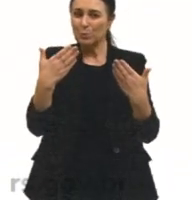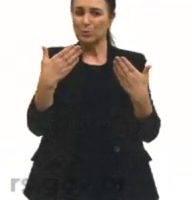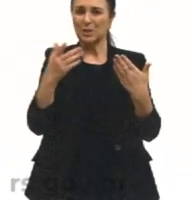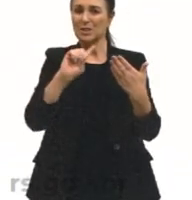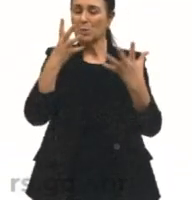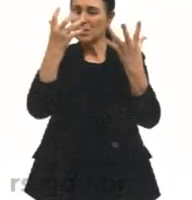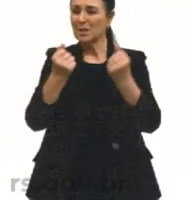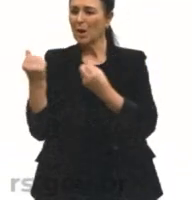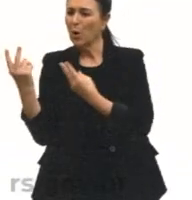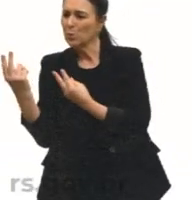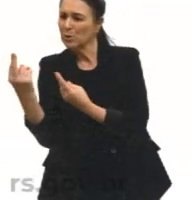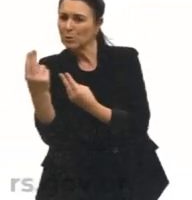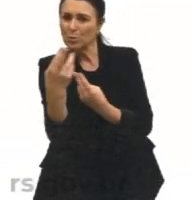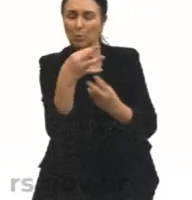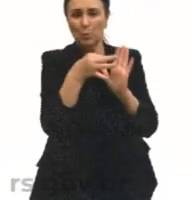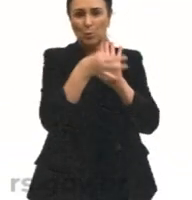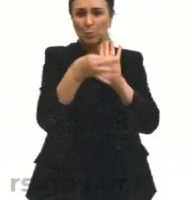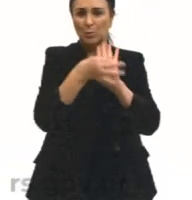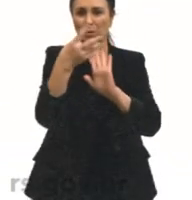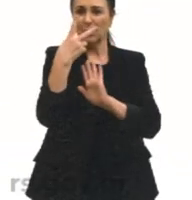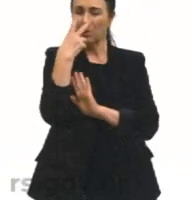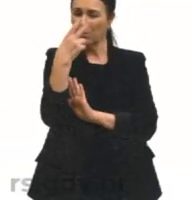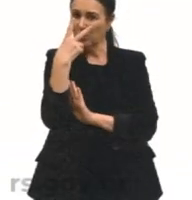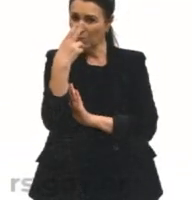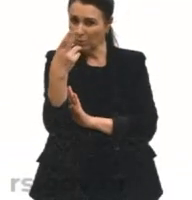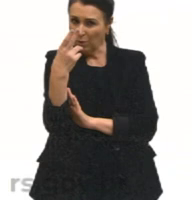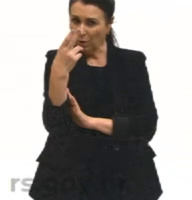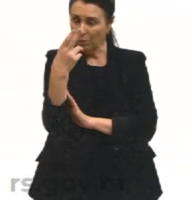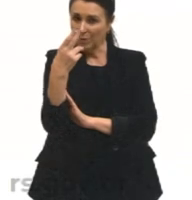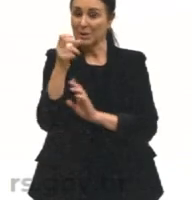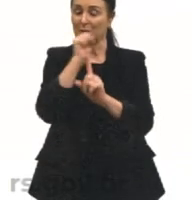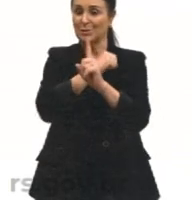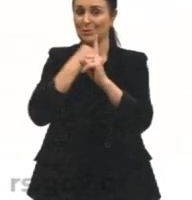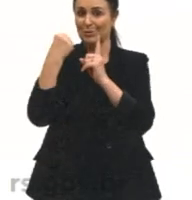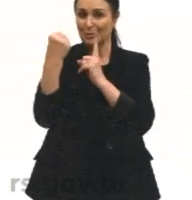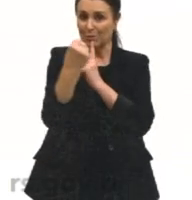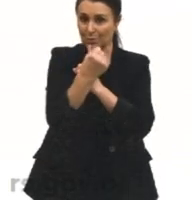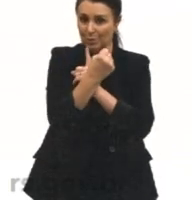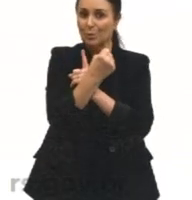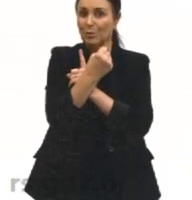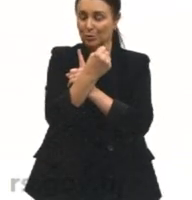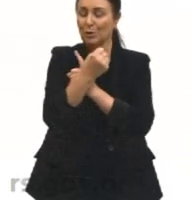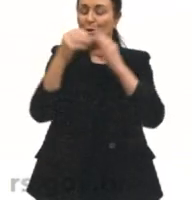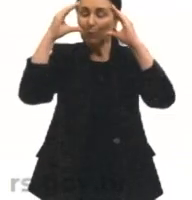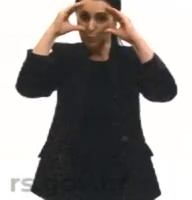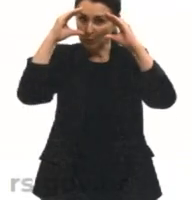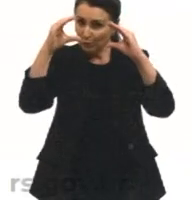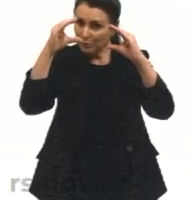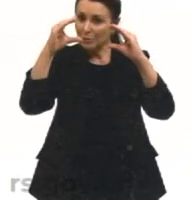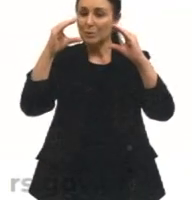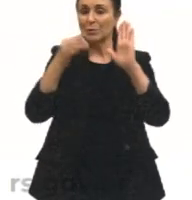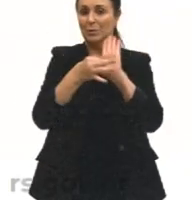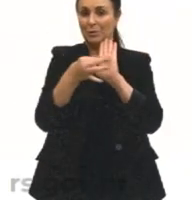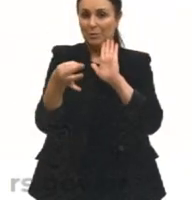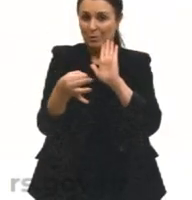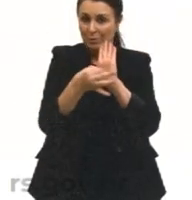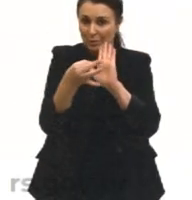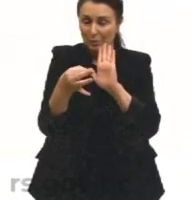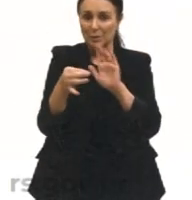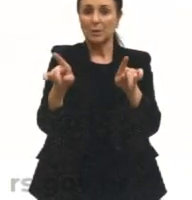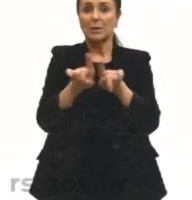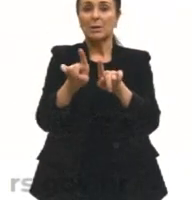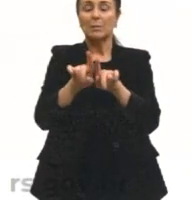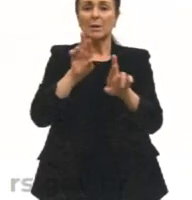comum, do multi, do pluri, que a sociologia dá muito respeito a isso. Outra questão, sobre as